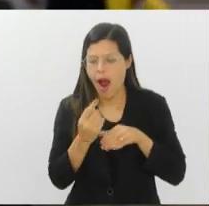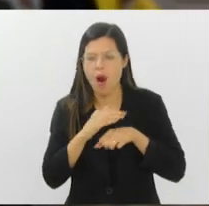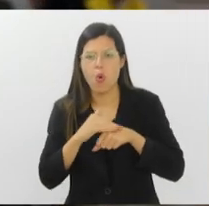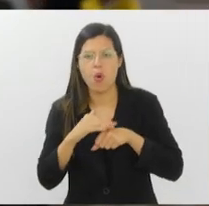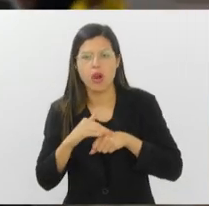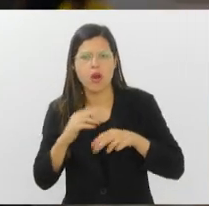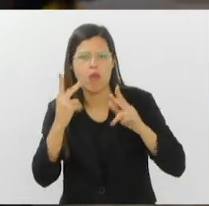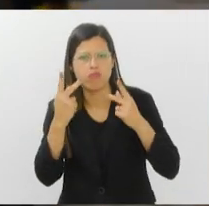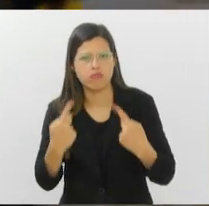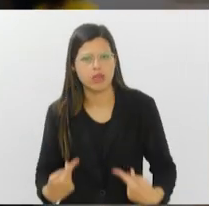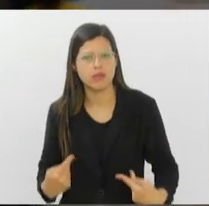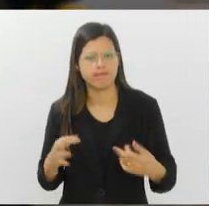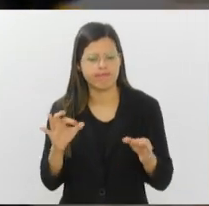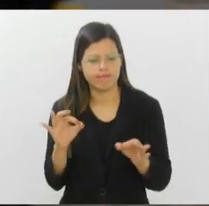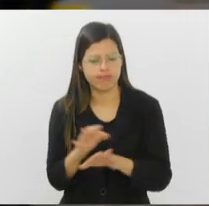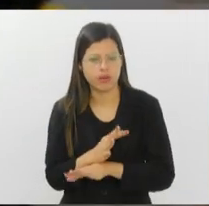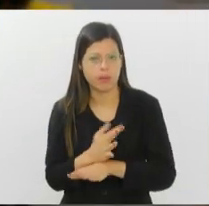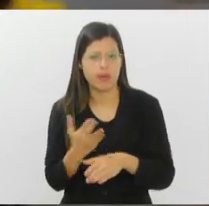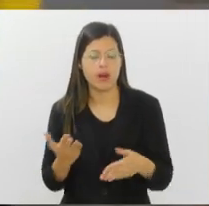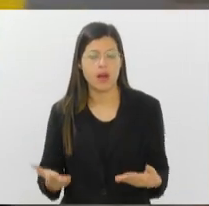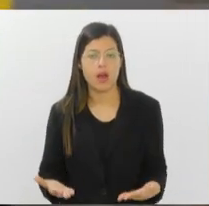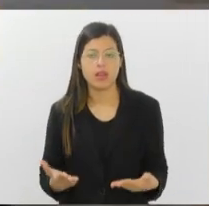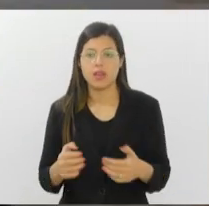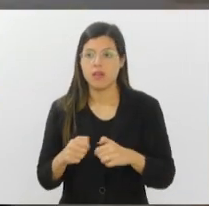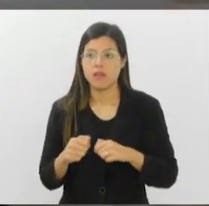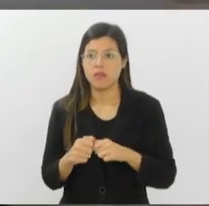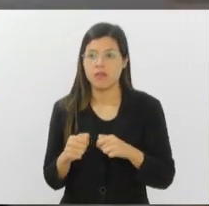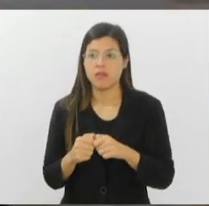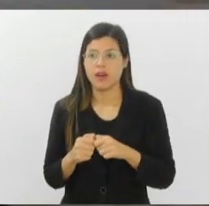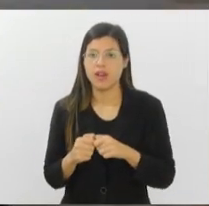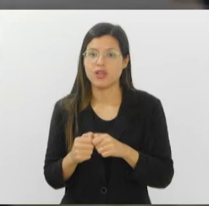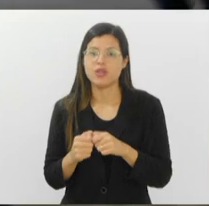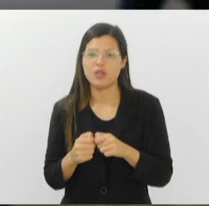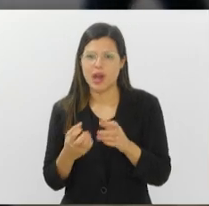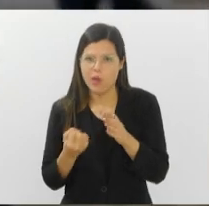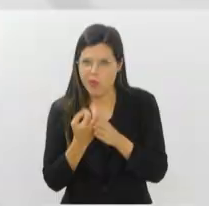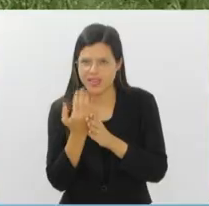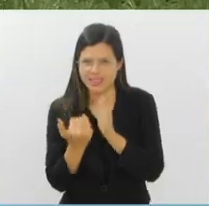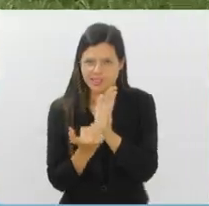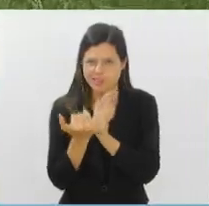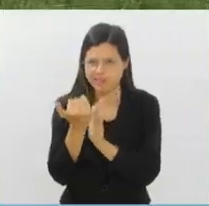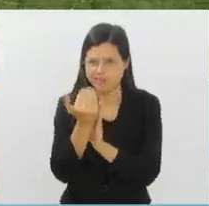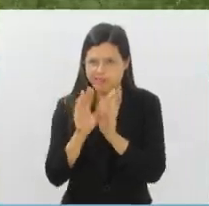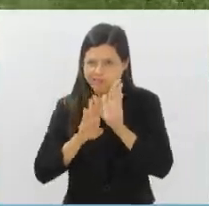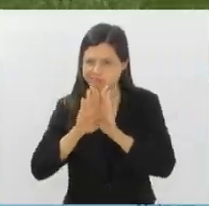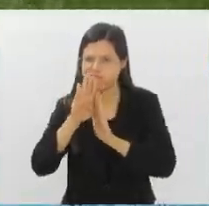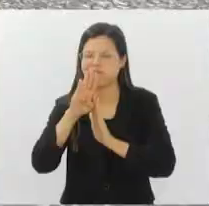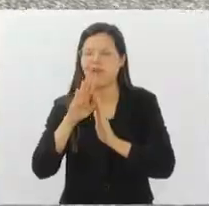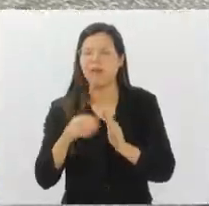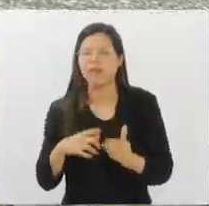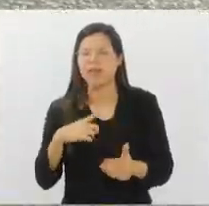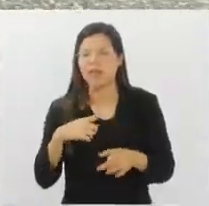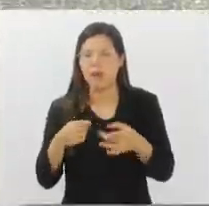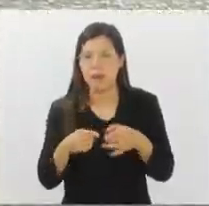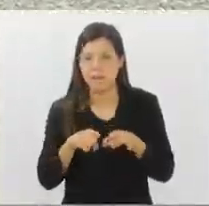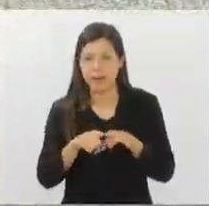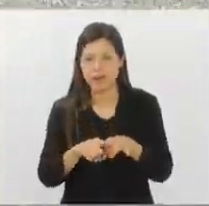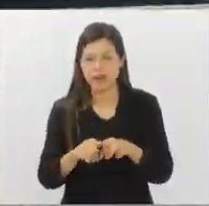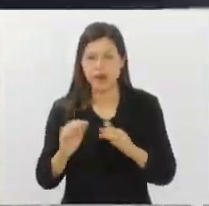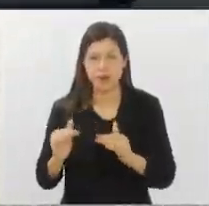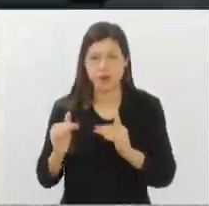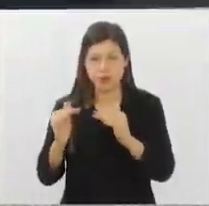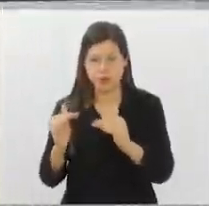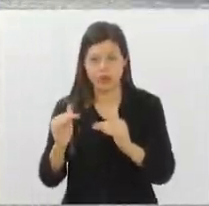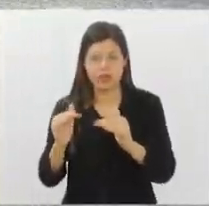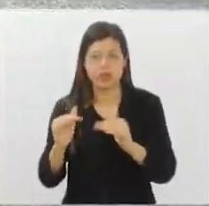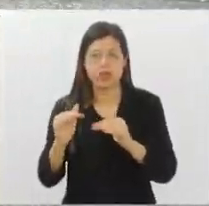e preparada, isso faz com os nossos números aumentem. A gente tem uma parceria com a Superintendência de Operações